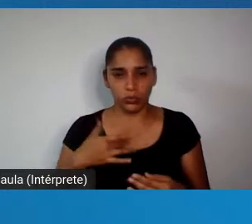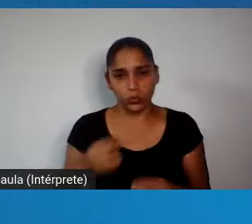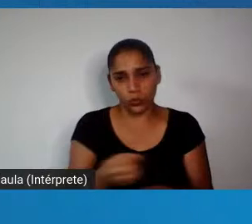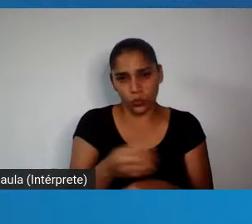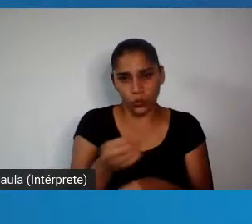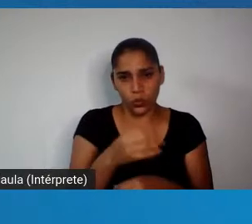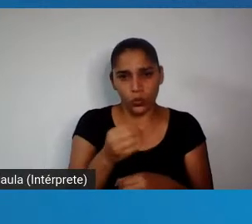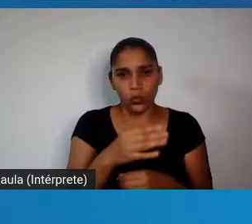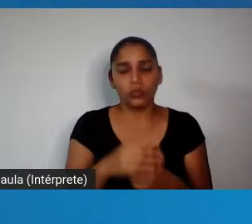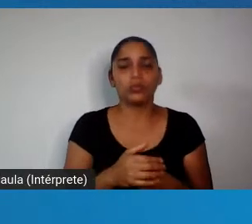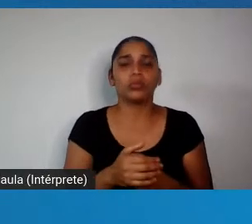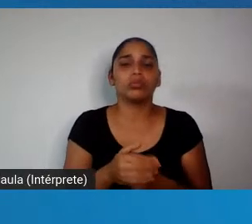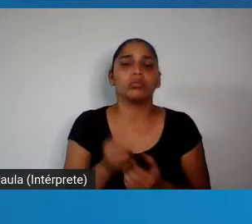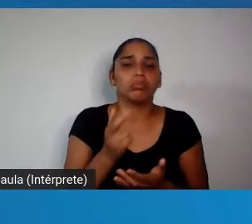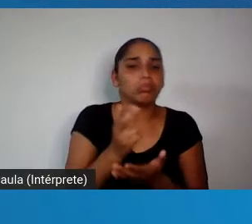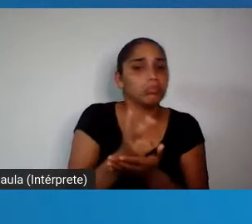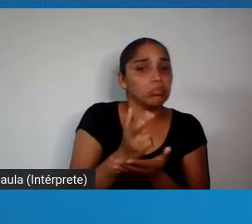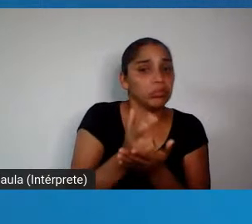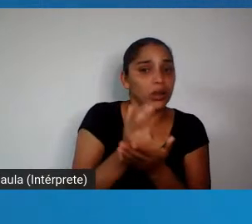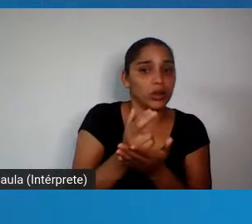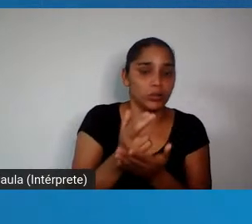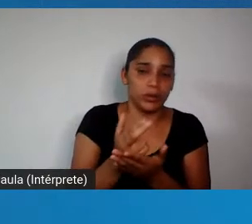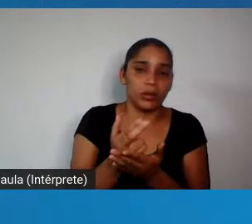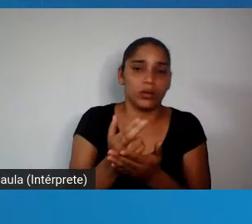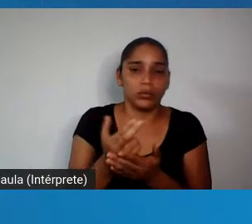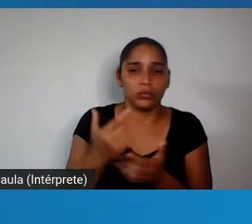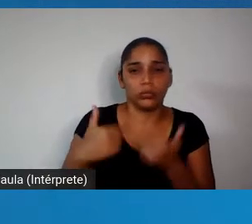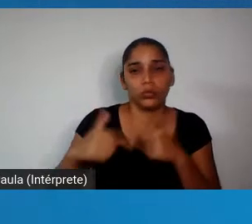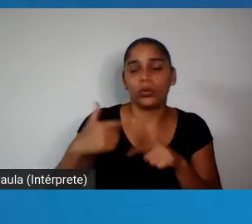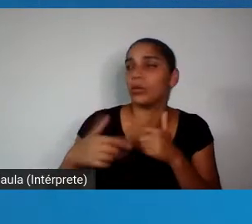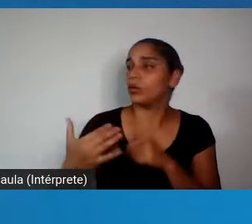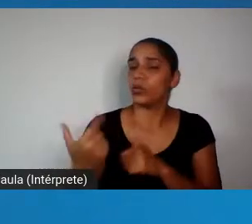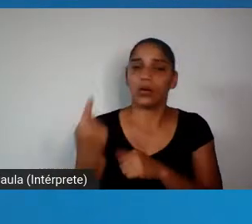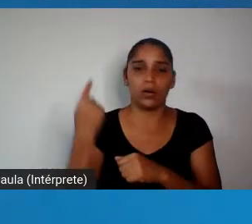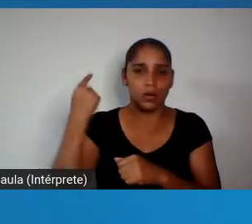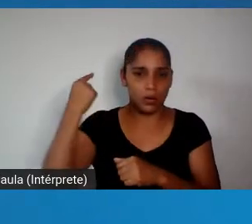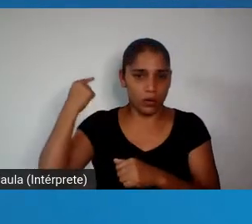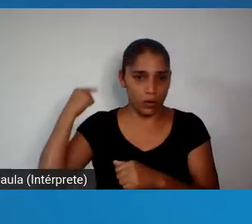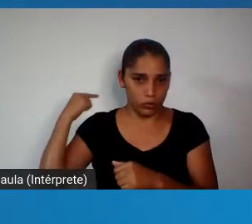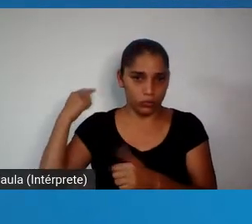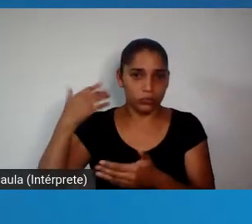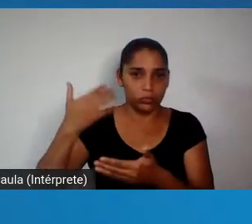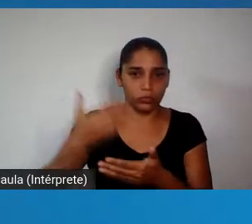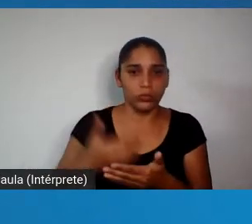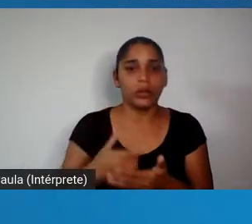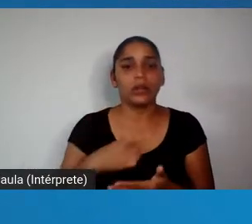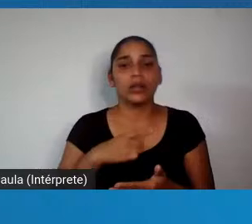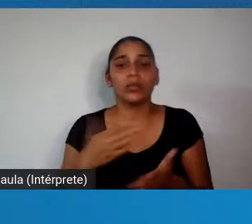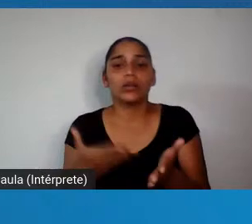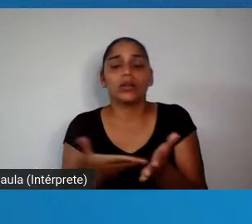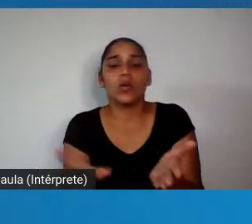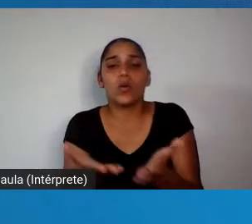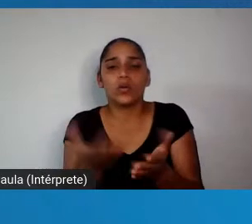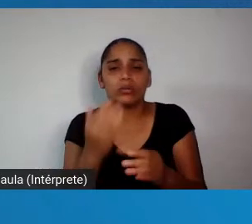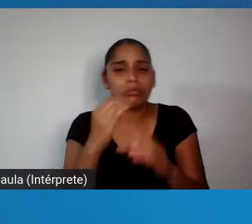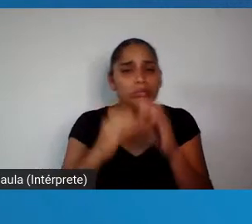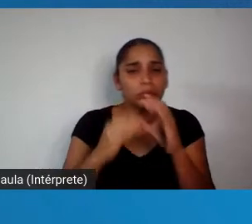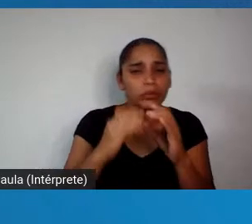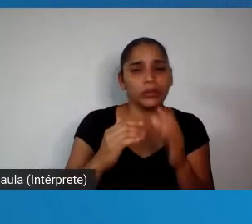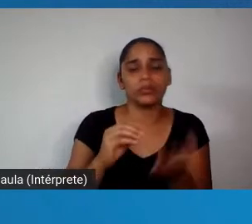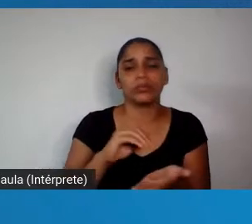é da mesma cepa dos anteriores porque não disse a que veio, nós não temos até hoje uma campanha de comunicação sobre nada,